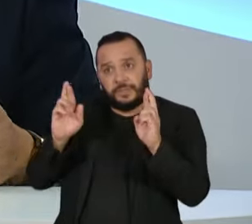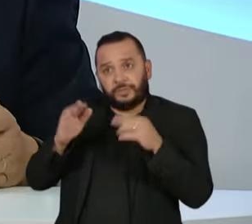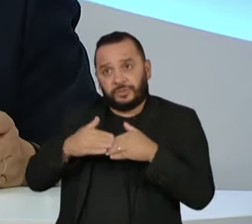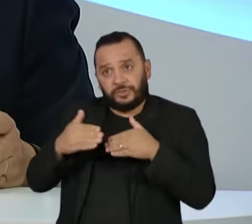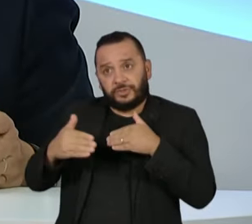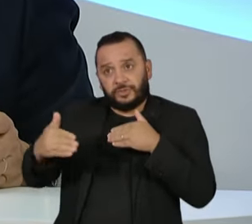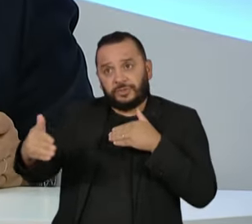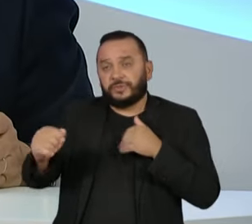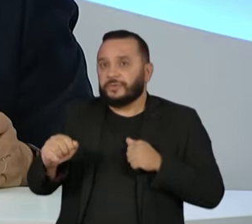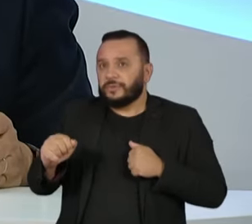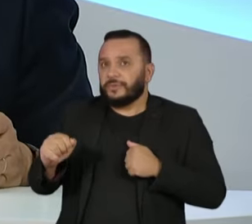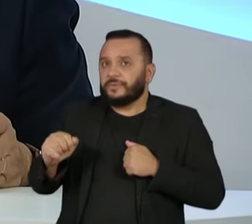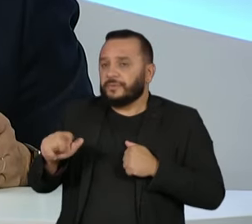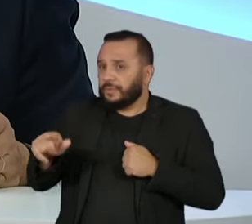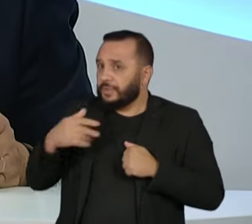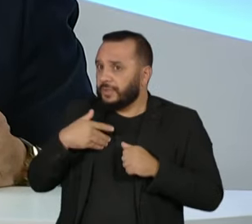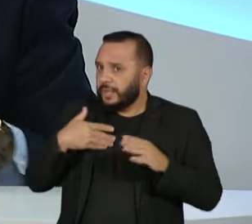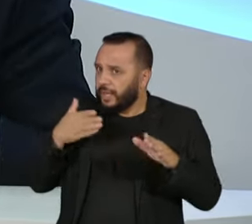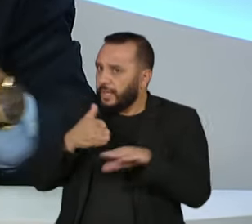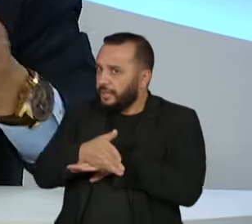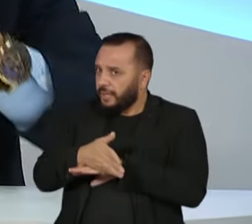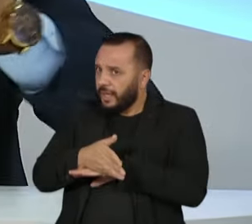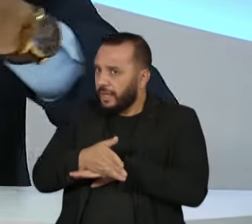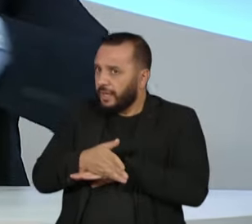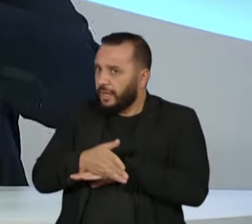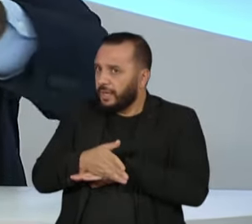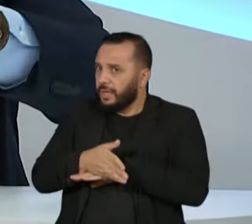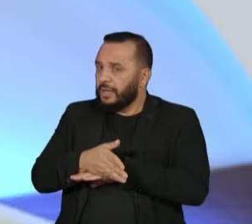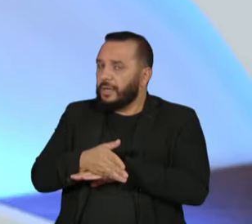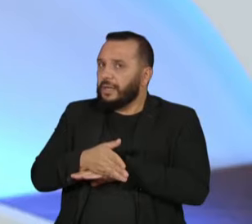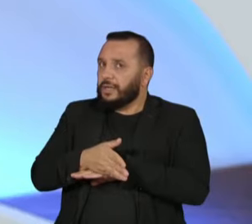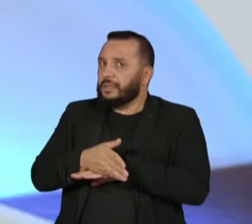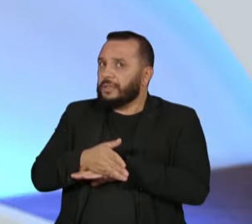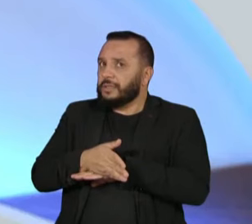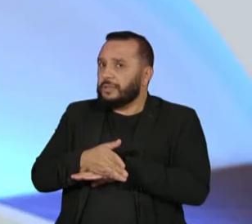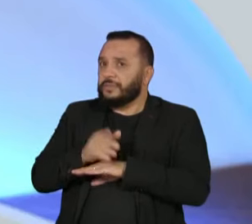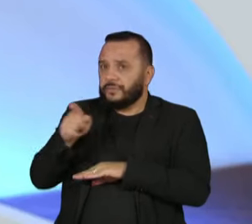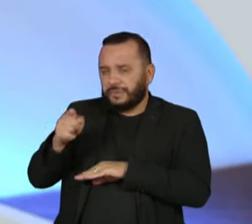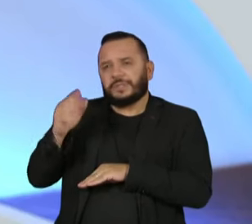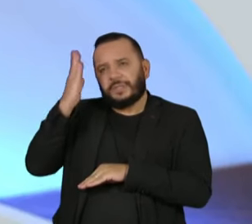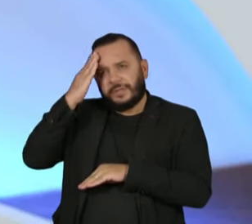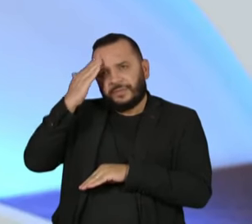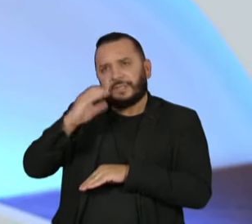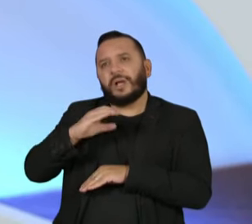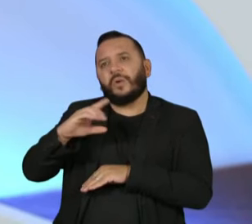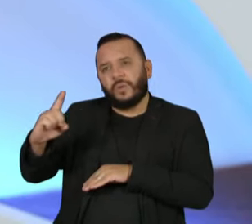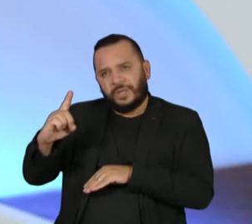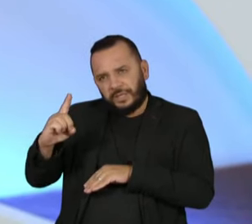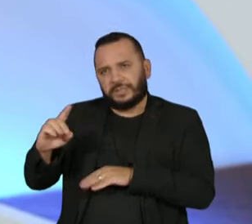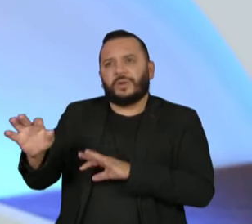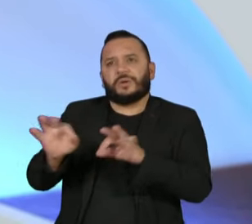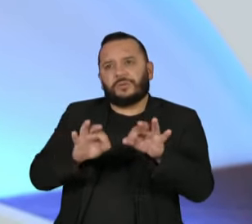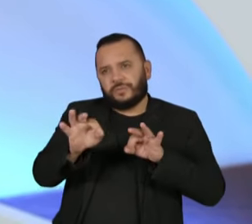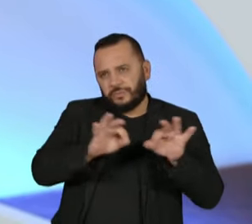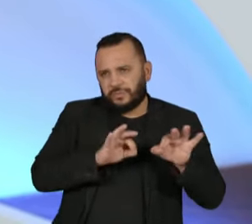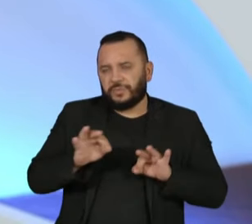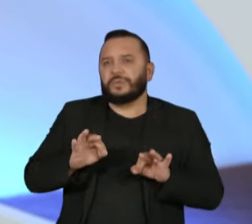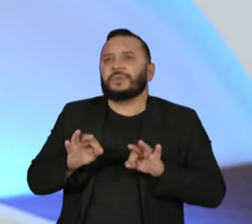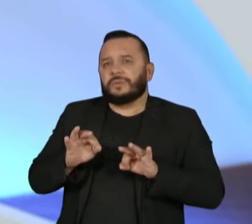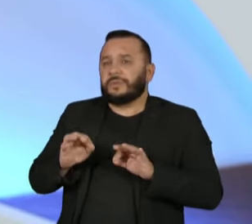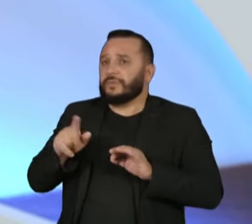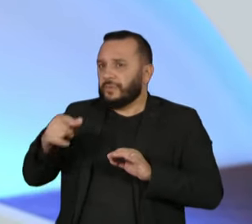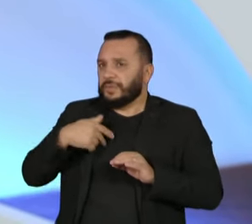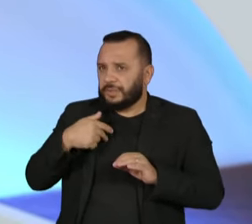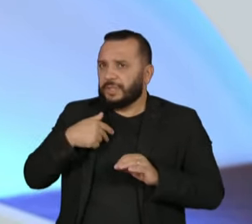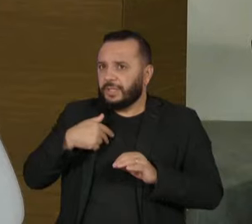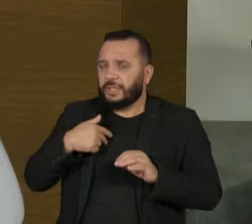viável nesse momento? Eu sei que o fato de o senhor estar na coordenação, ter estado na coordenação da campanha, estar na